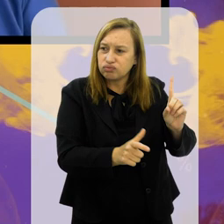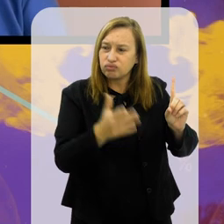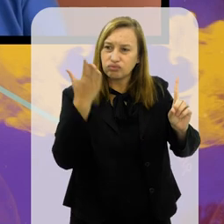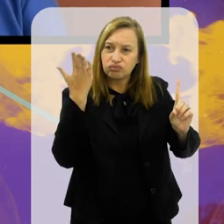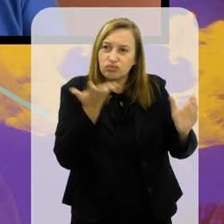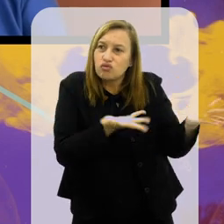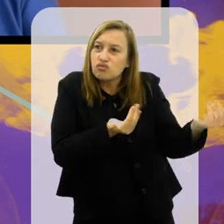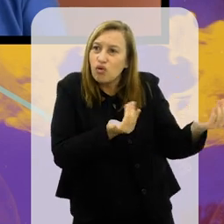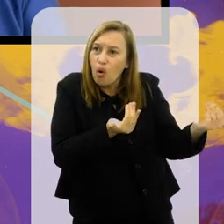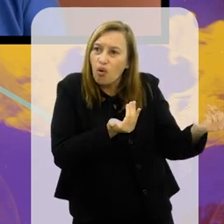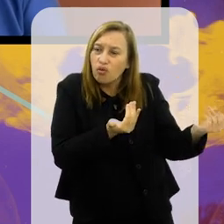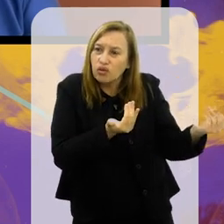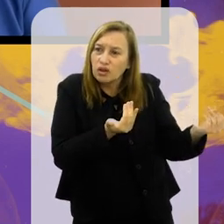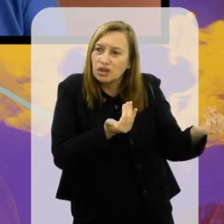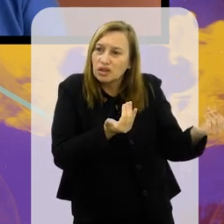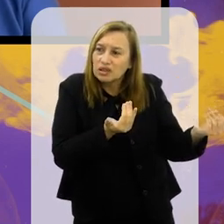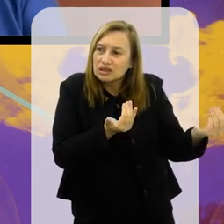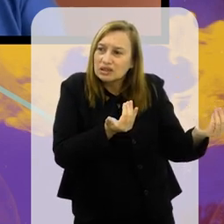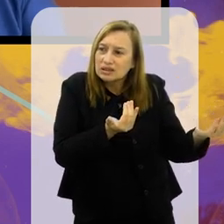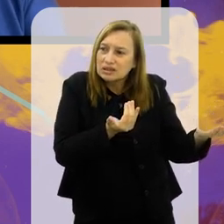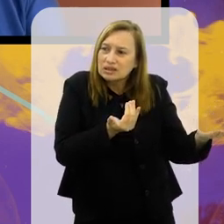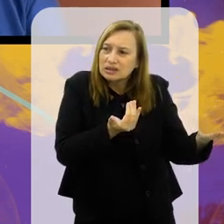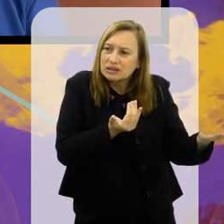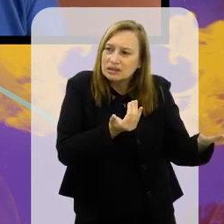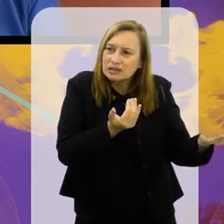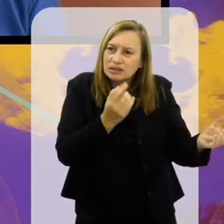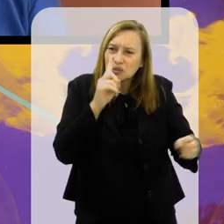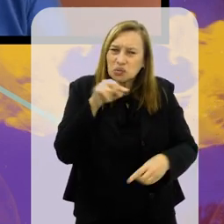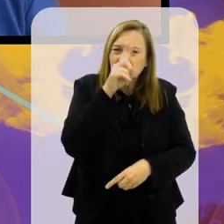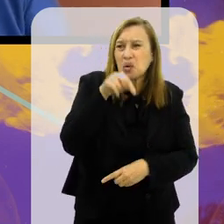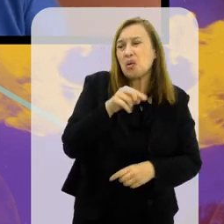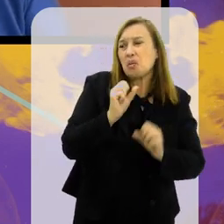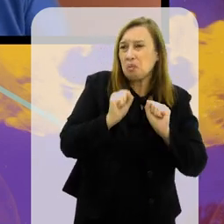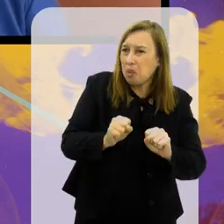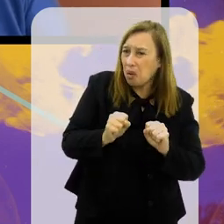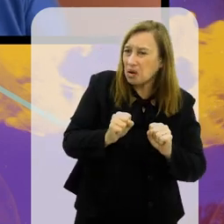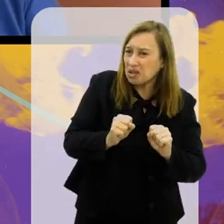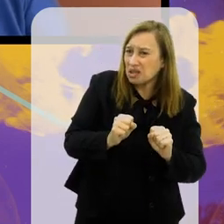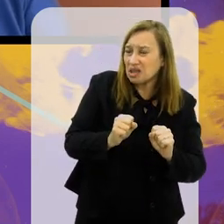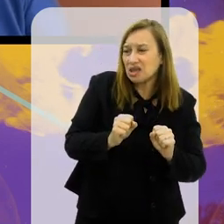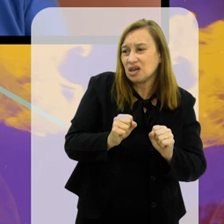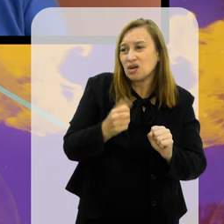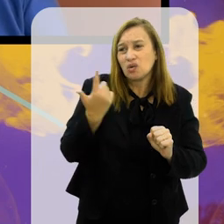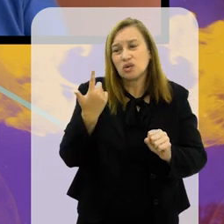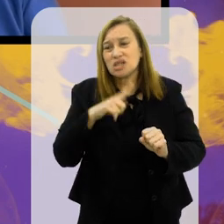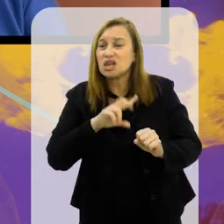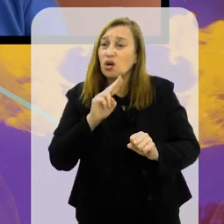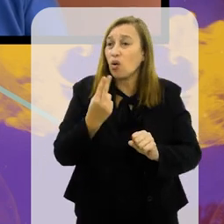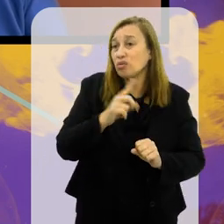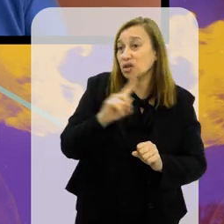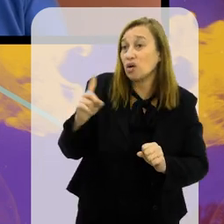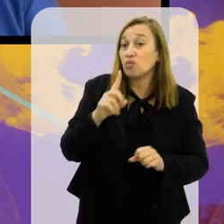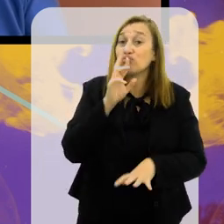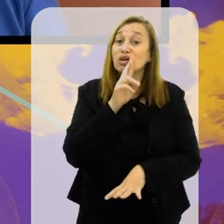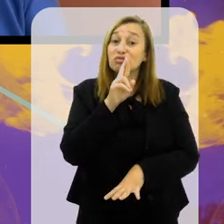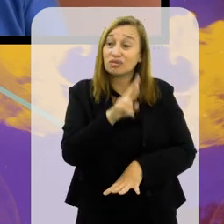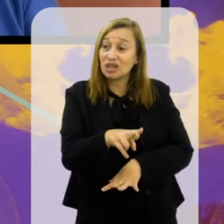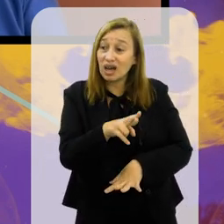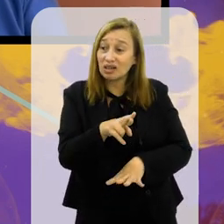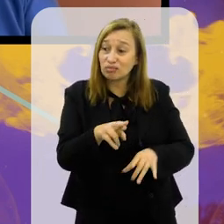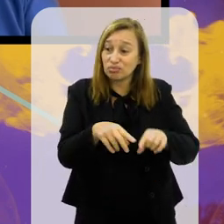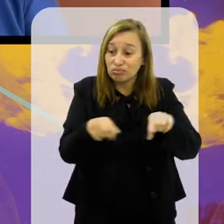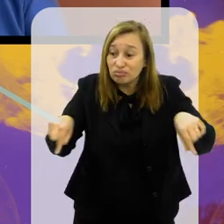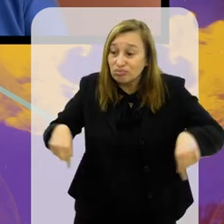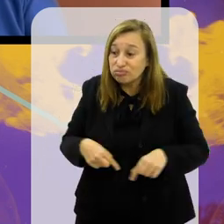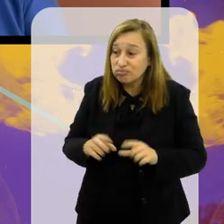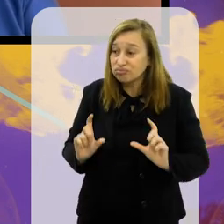promissor e que é uma incógnita. Pode dar certo, pode não dar certo. E os